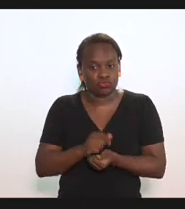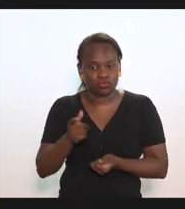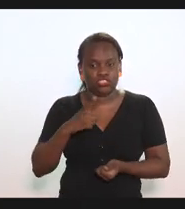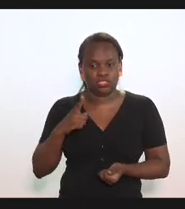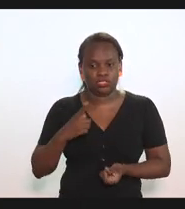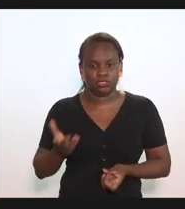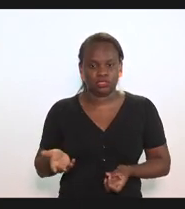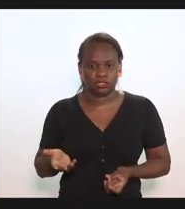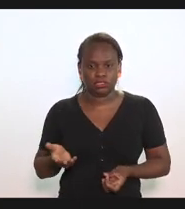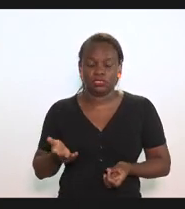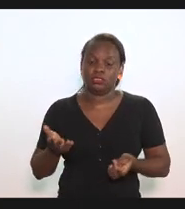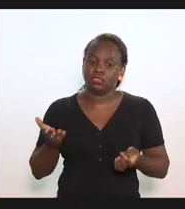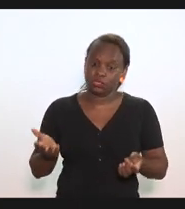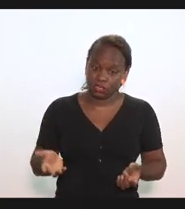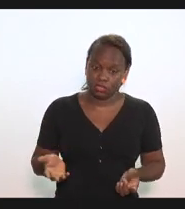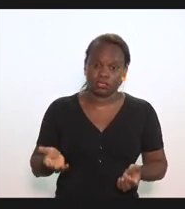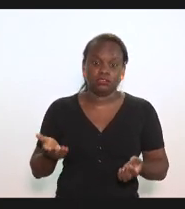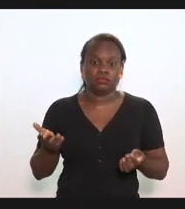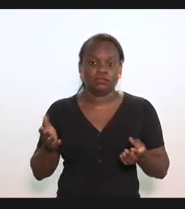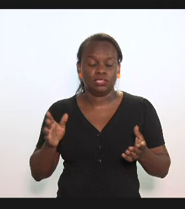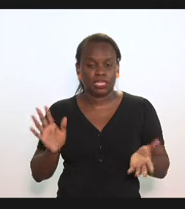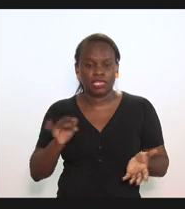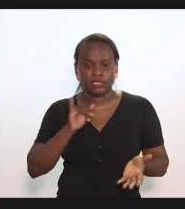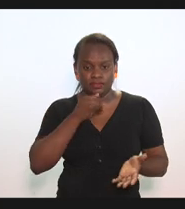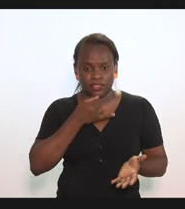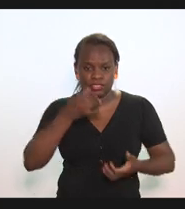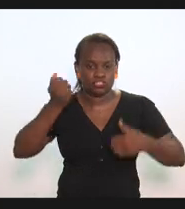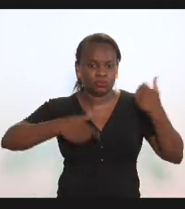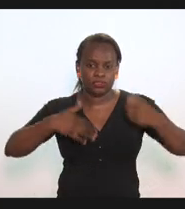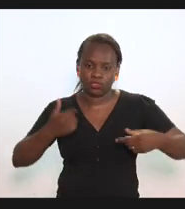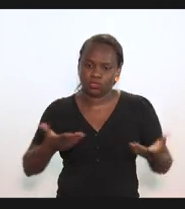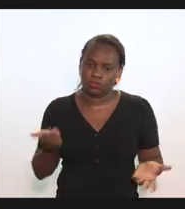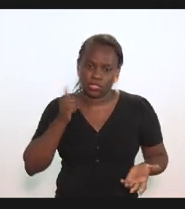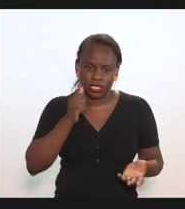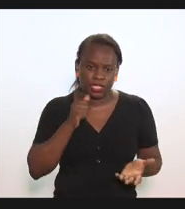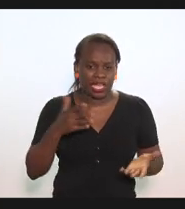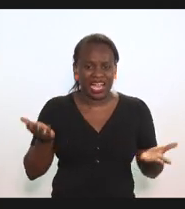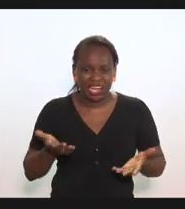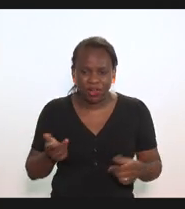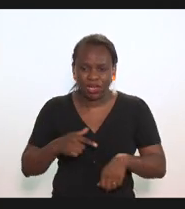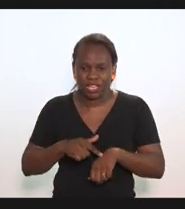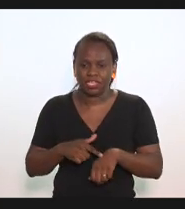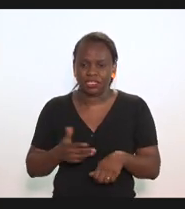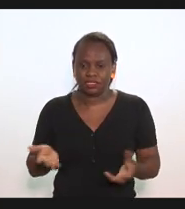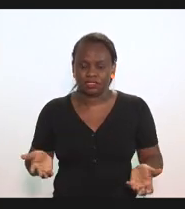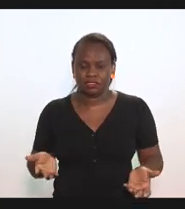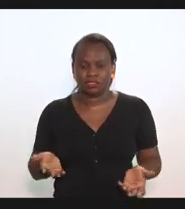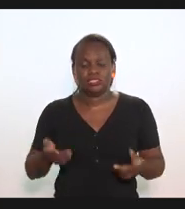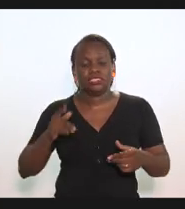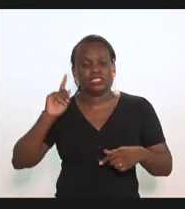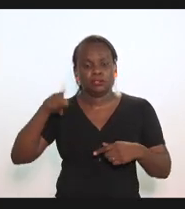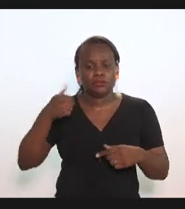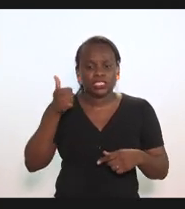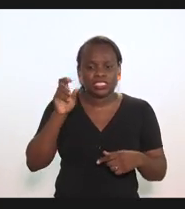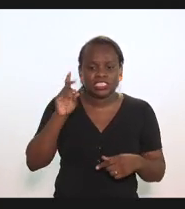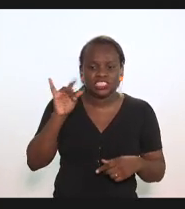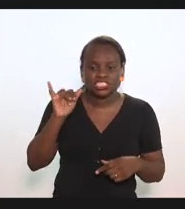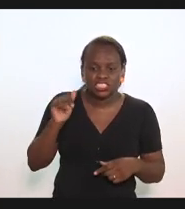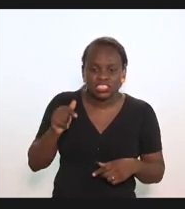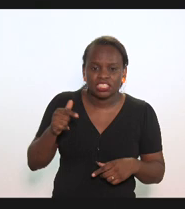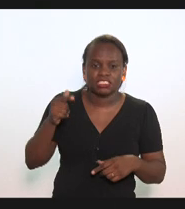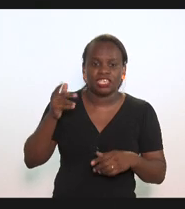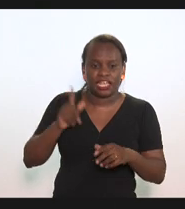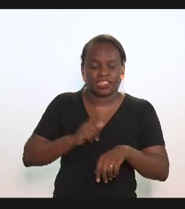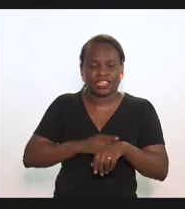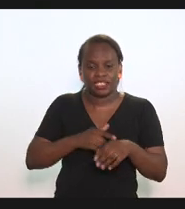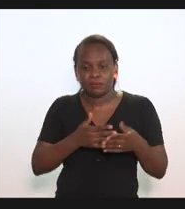então é absolutamente infeliz a fala da doutora Priscila nesta altura do campeonato depois de 15 dias que é